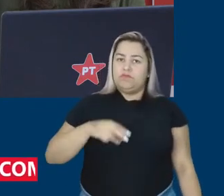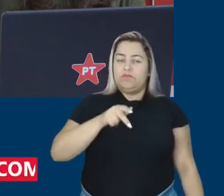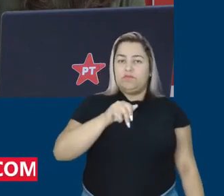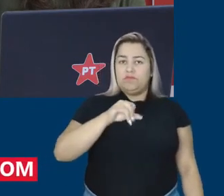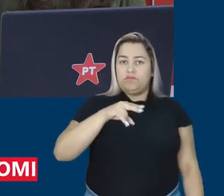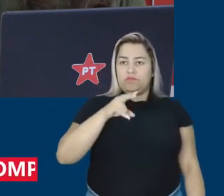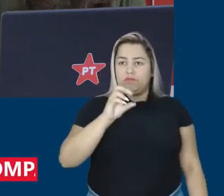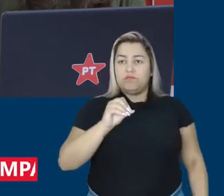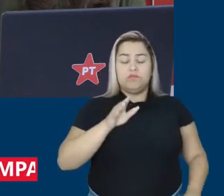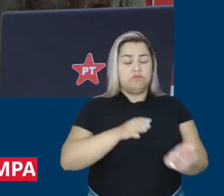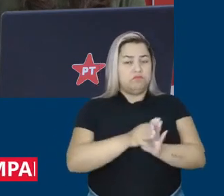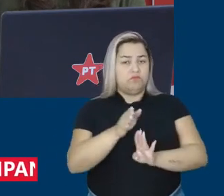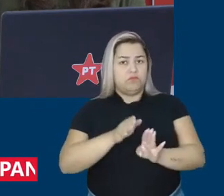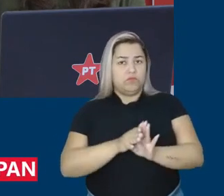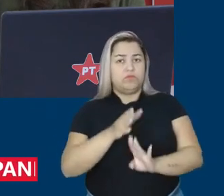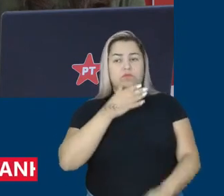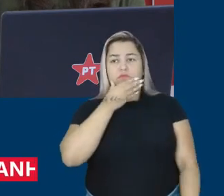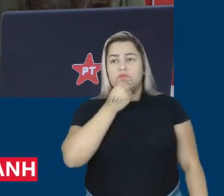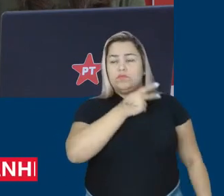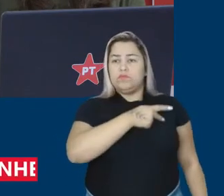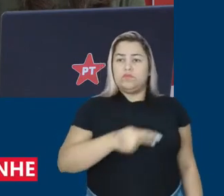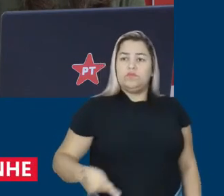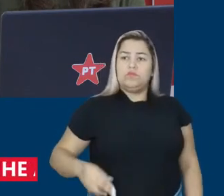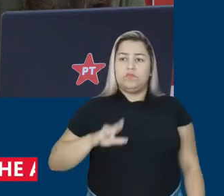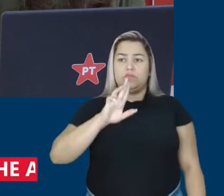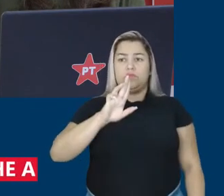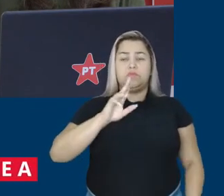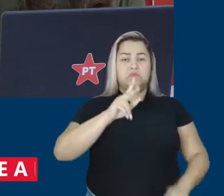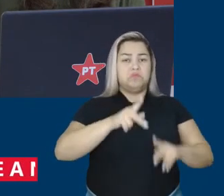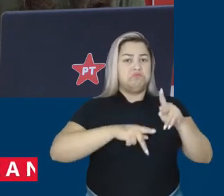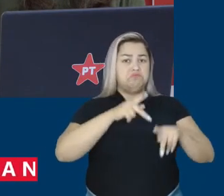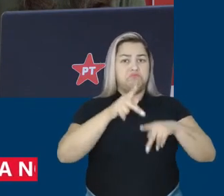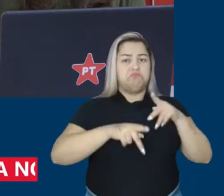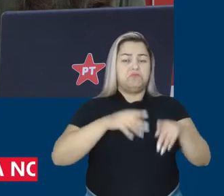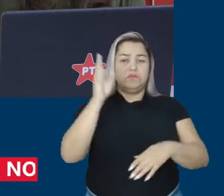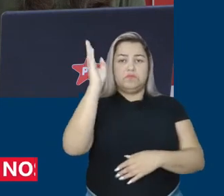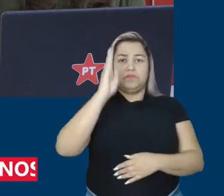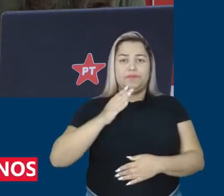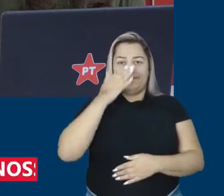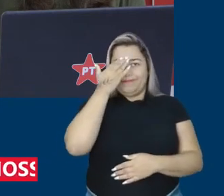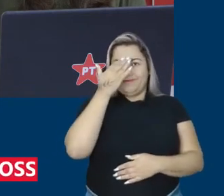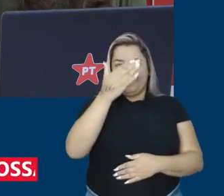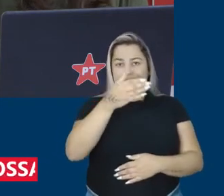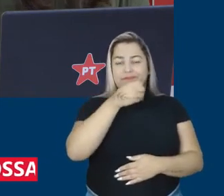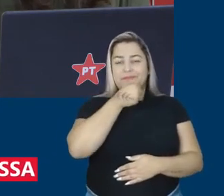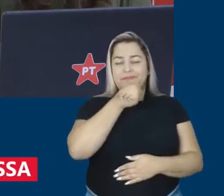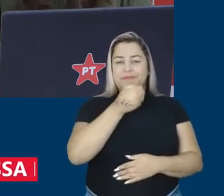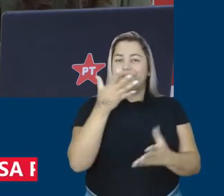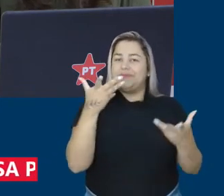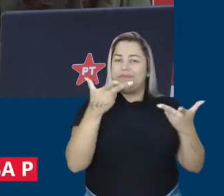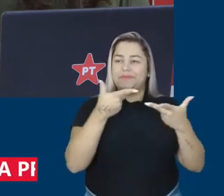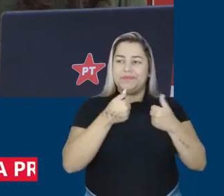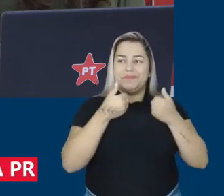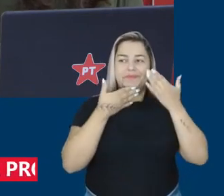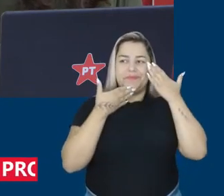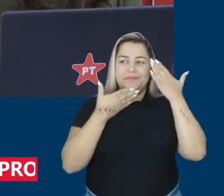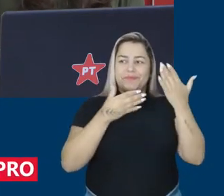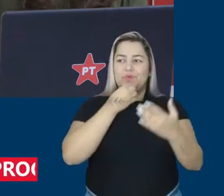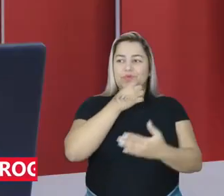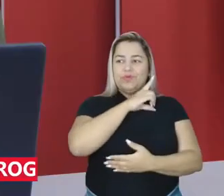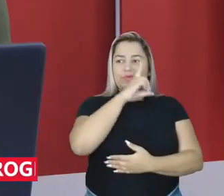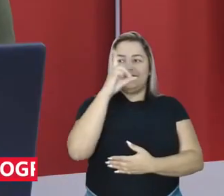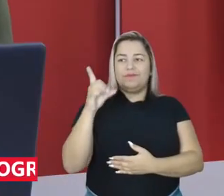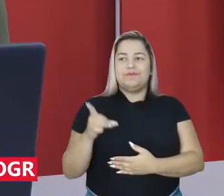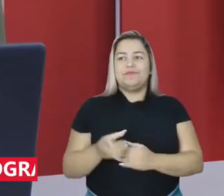presidente Lula para prestar o melhor serviço para a população brasileira. Muito obrigado pela entrevista. Maravilha, muito obrigada, bom dia.